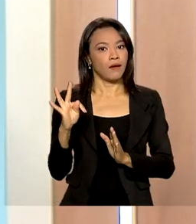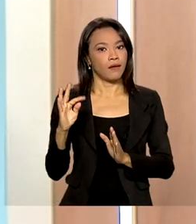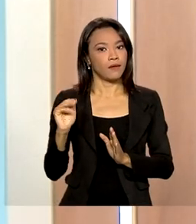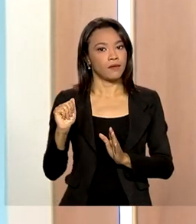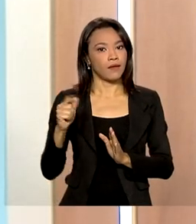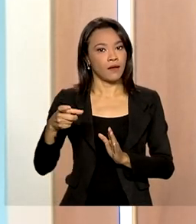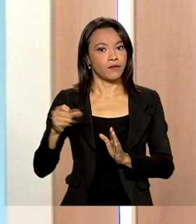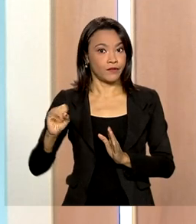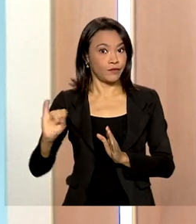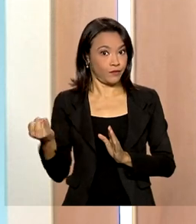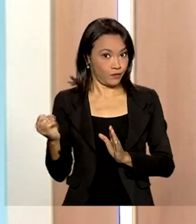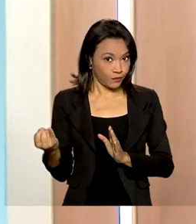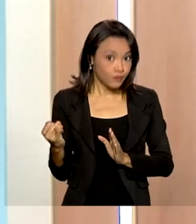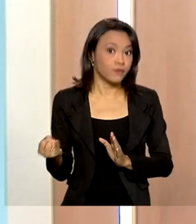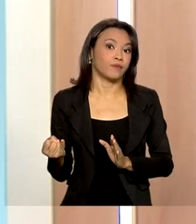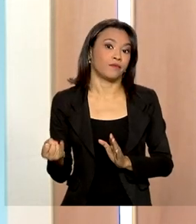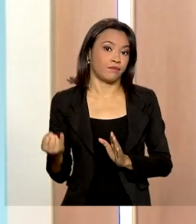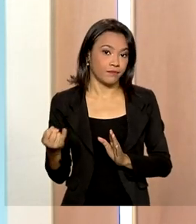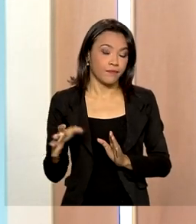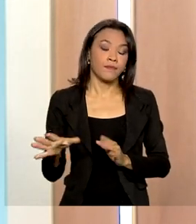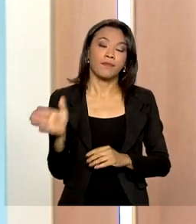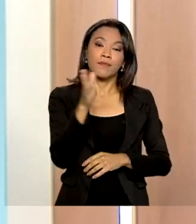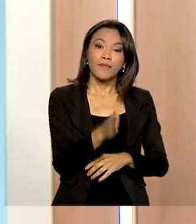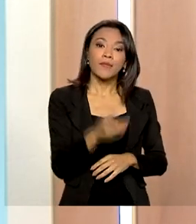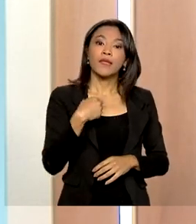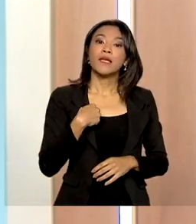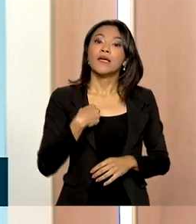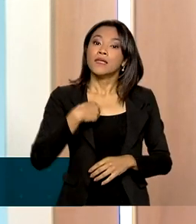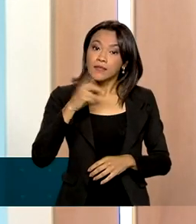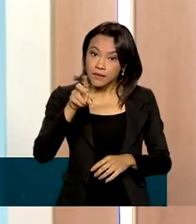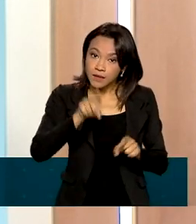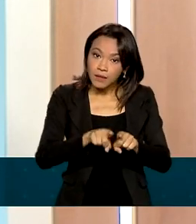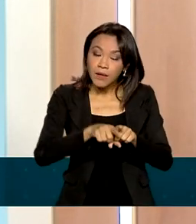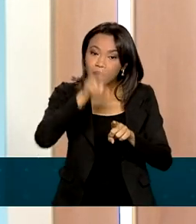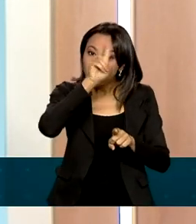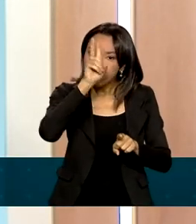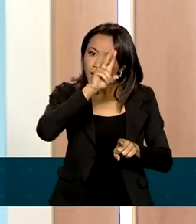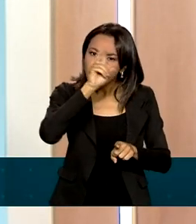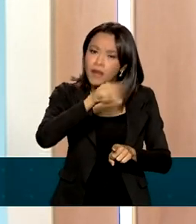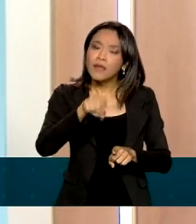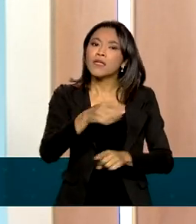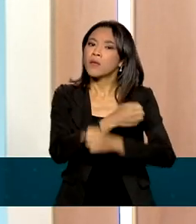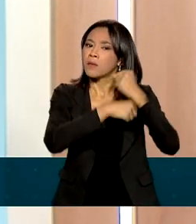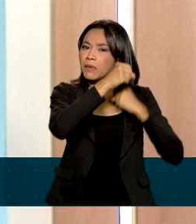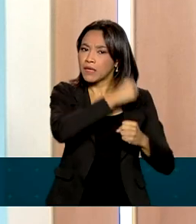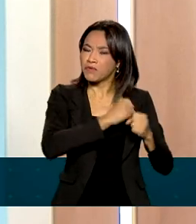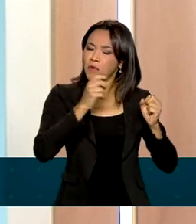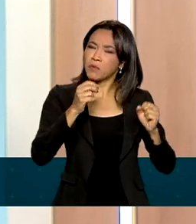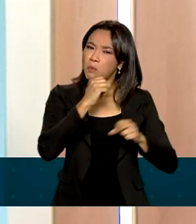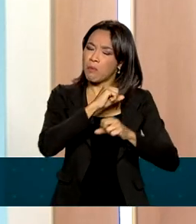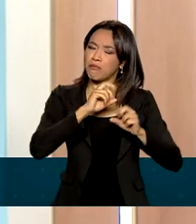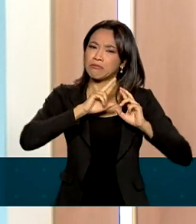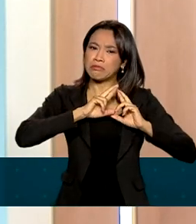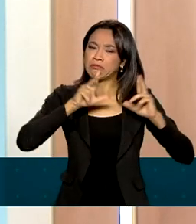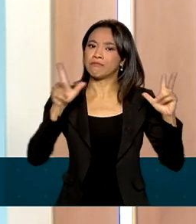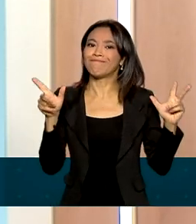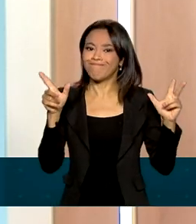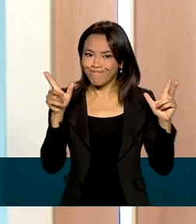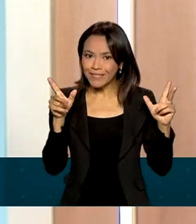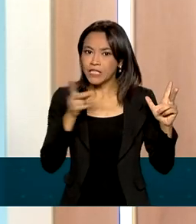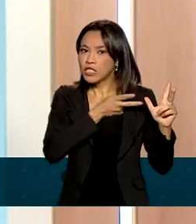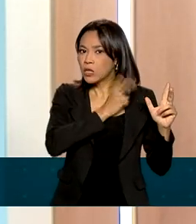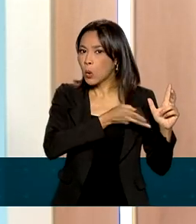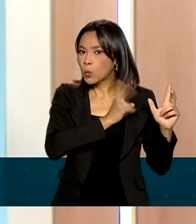nas últimas reuniões. Não custa lembrar que o ano de 2021 foi um ano atípico, foi um ano que se seguiu a